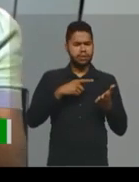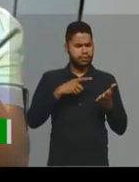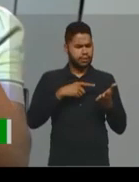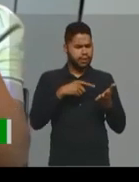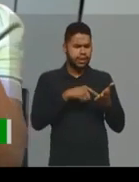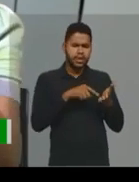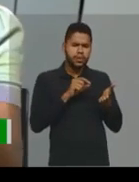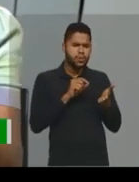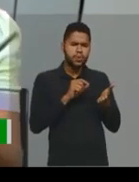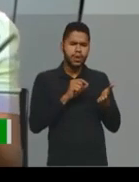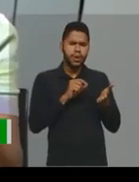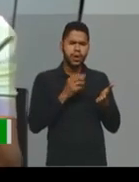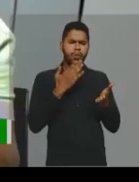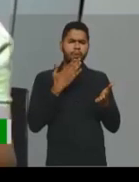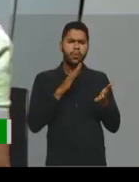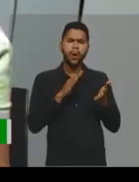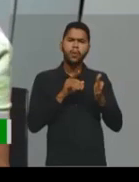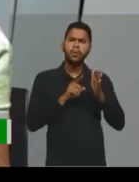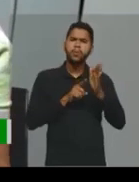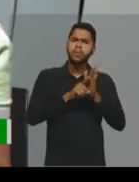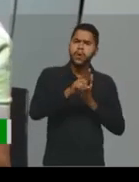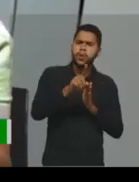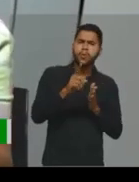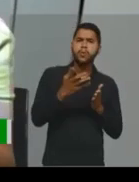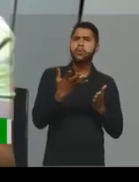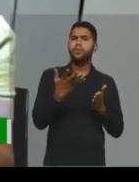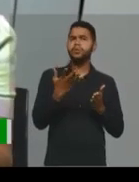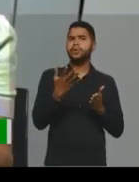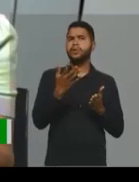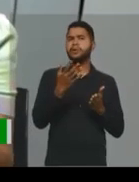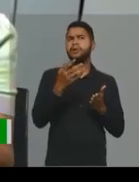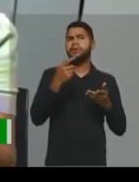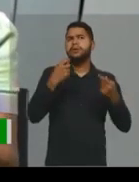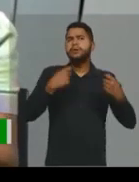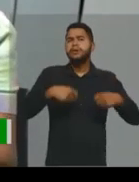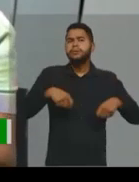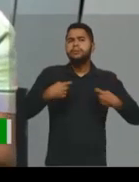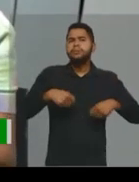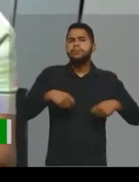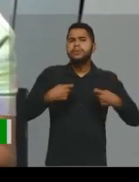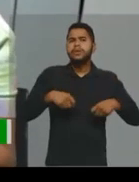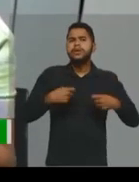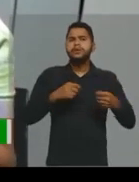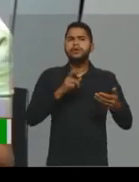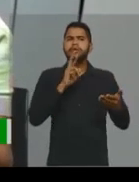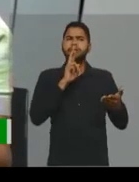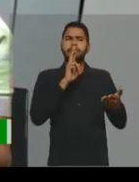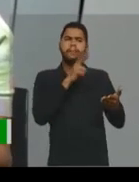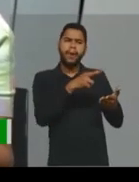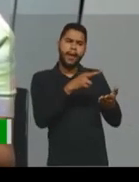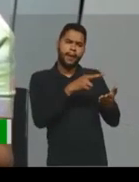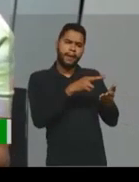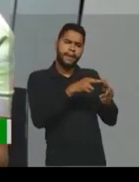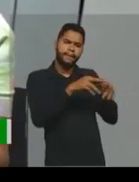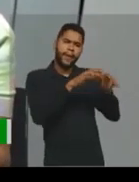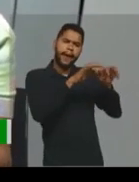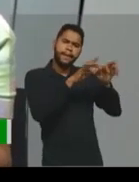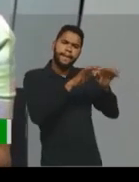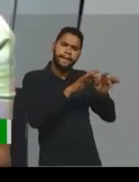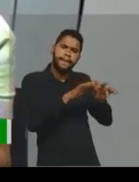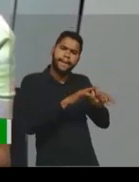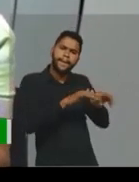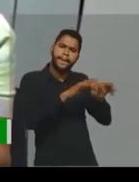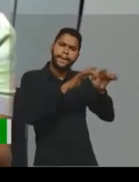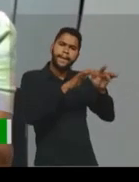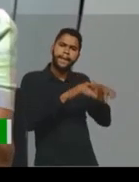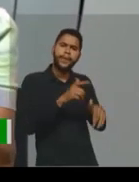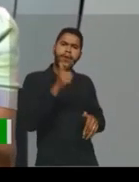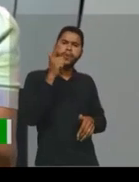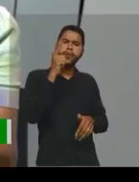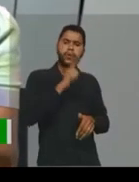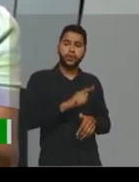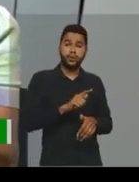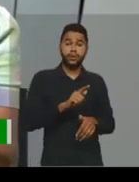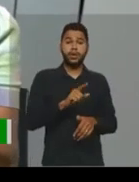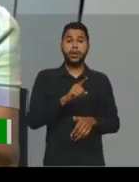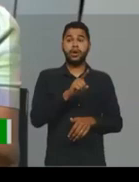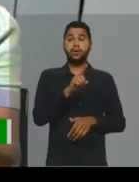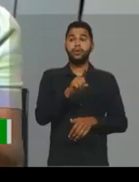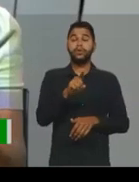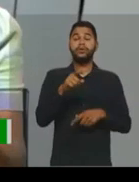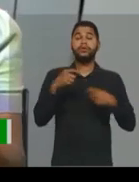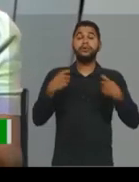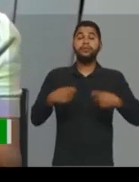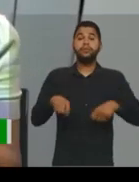desenvolvimento? Quais as perguntas que você precisa responder naquele desenvolvimento? Você